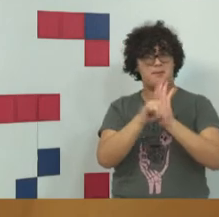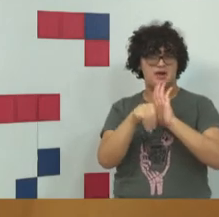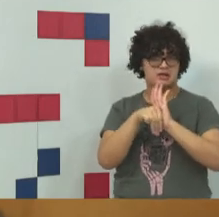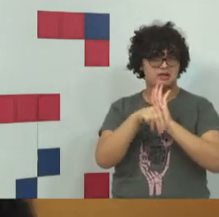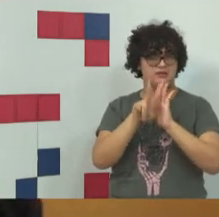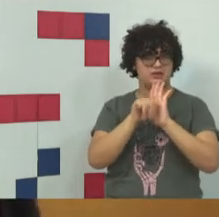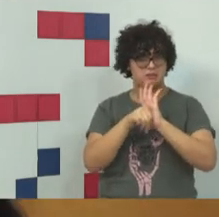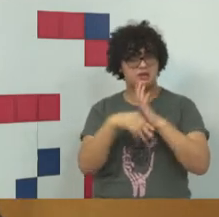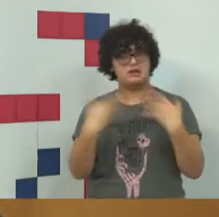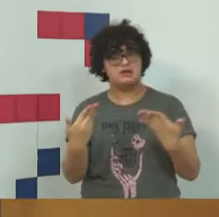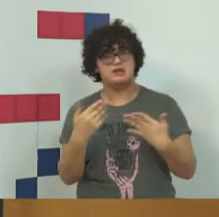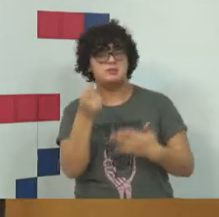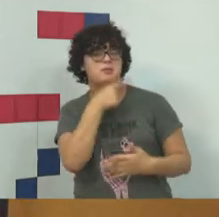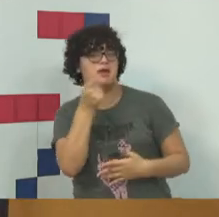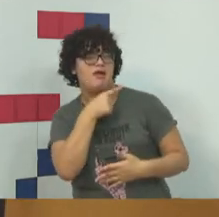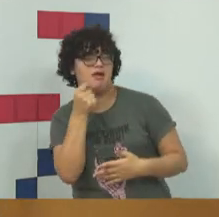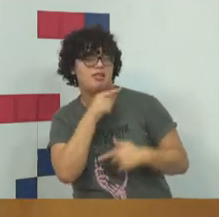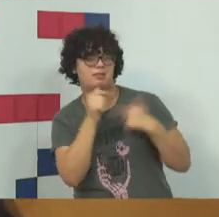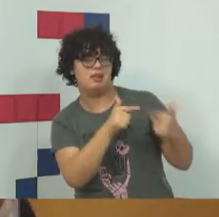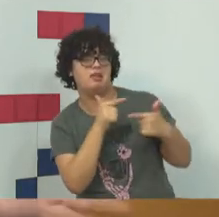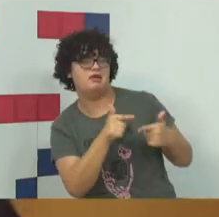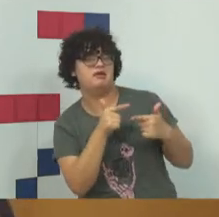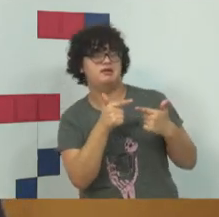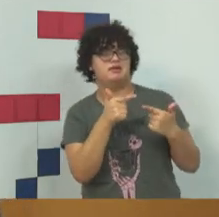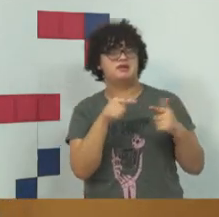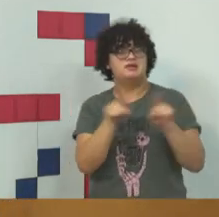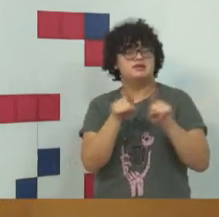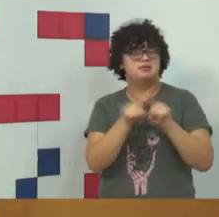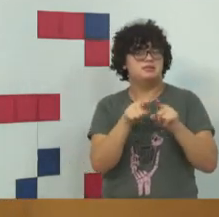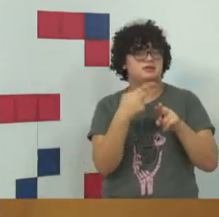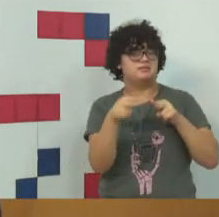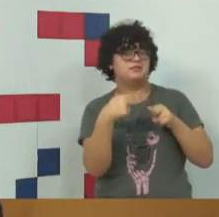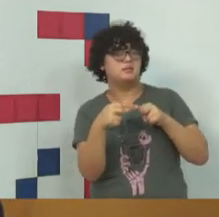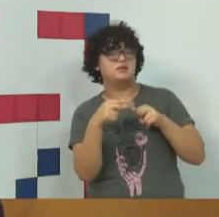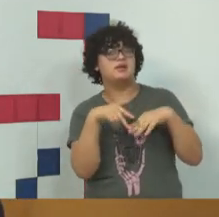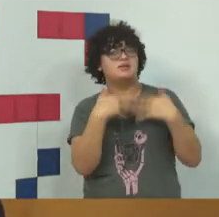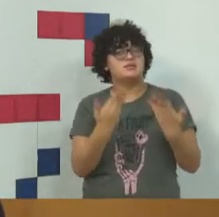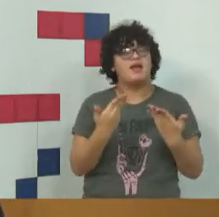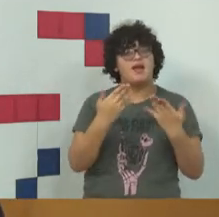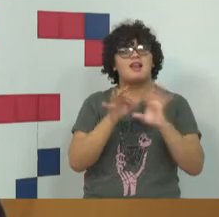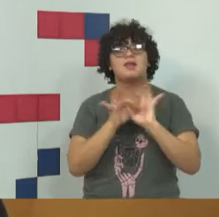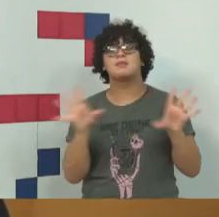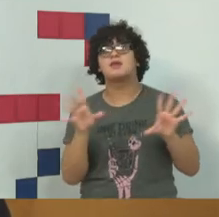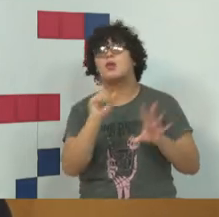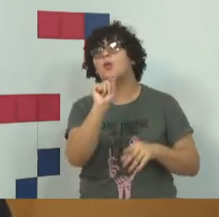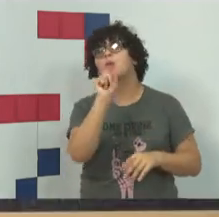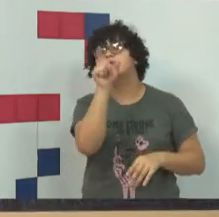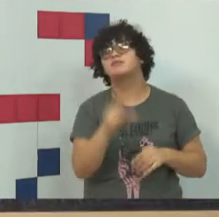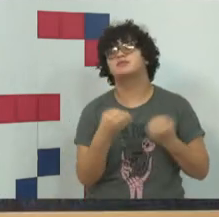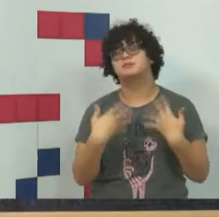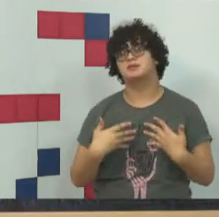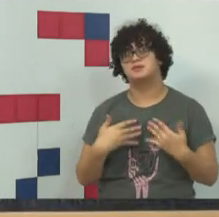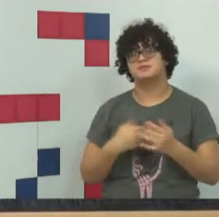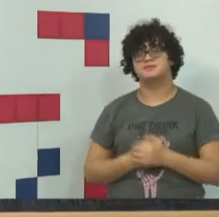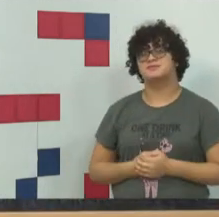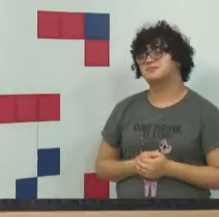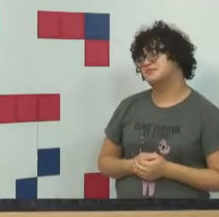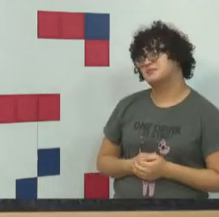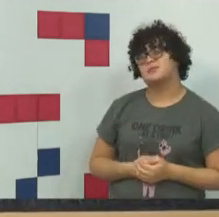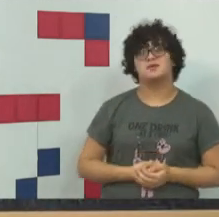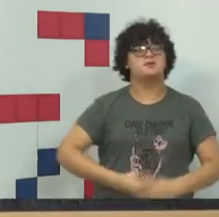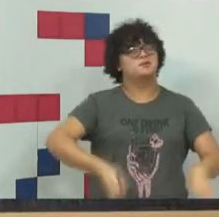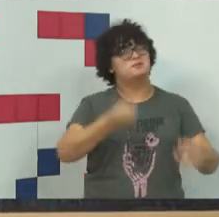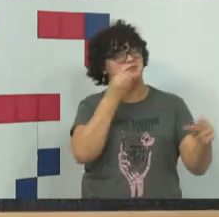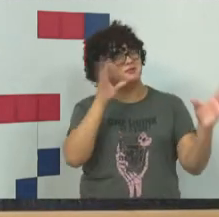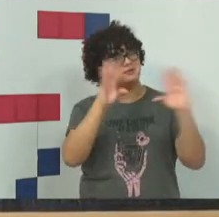da pegadinha censura versus liberdade de expressão. Obrigada. Primeiro, boa